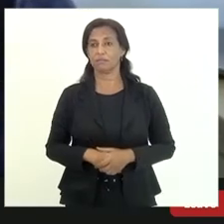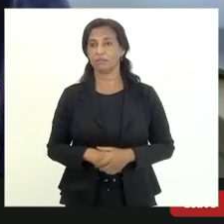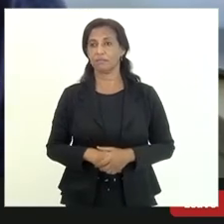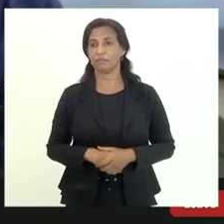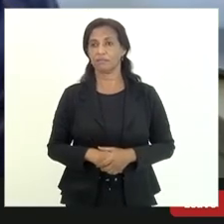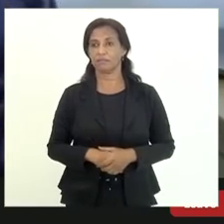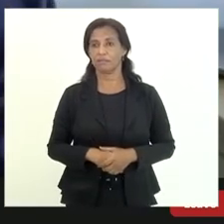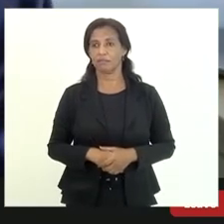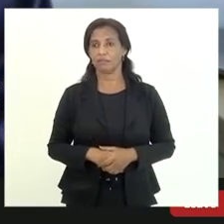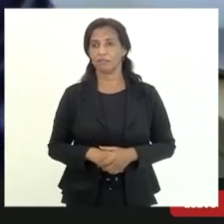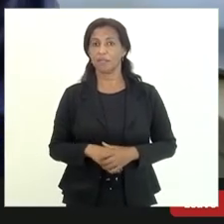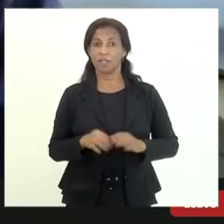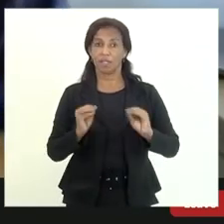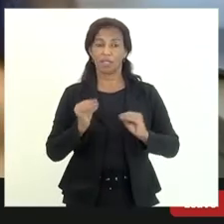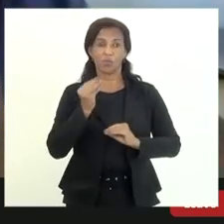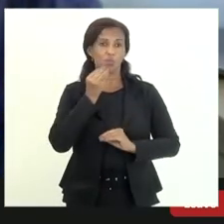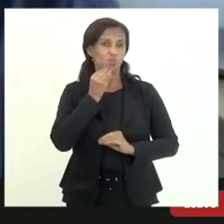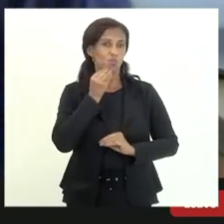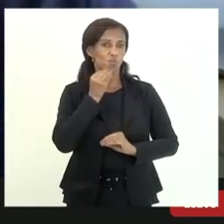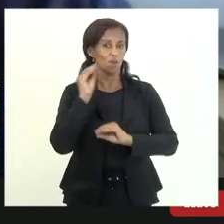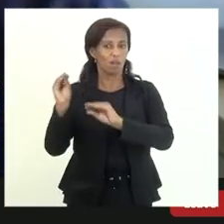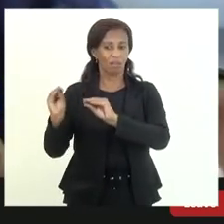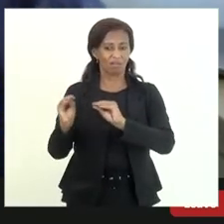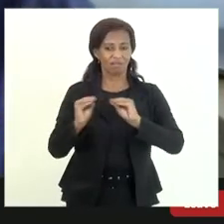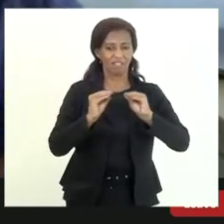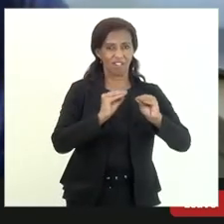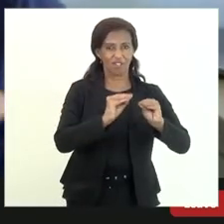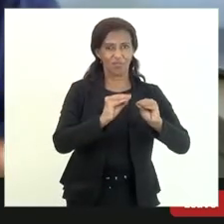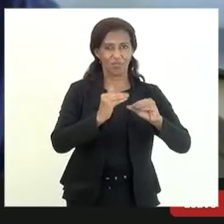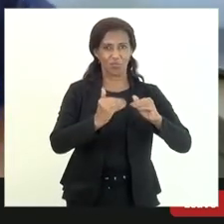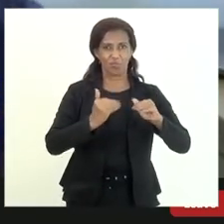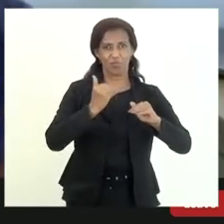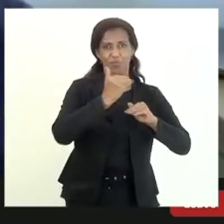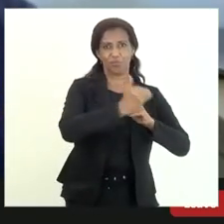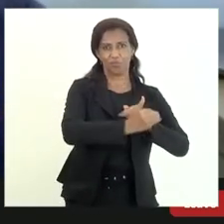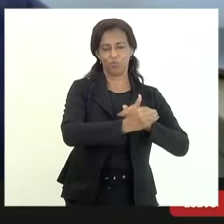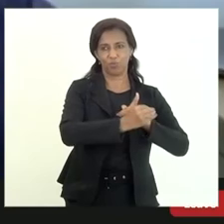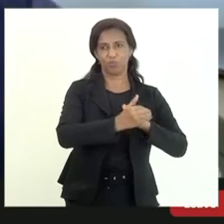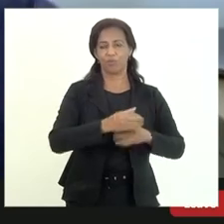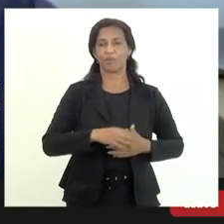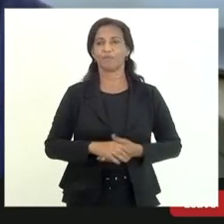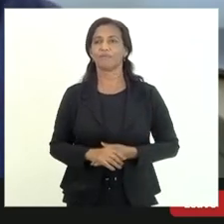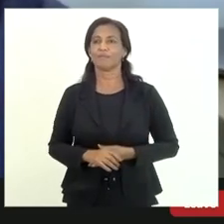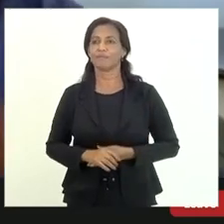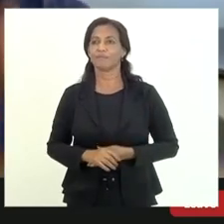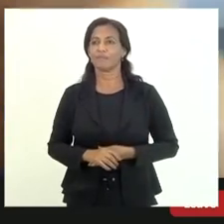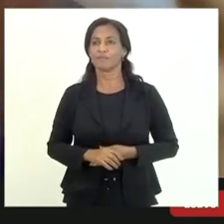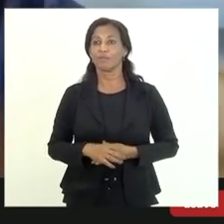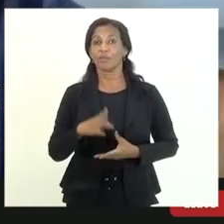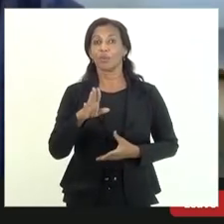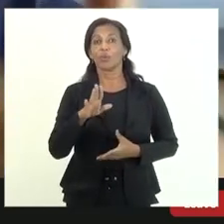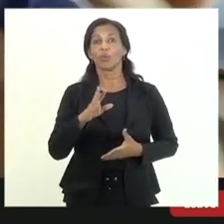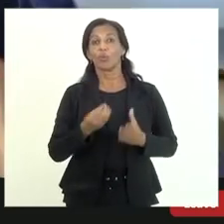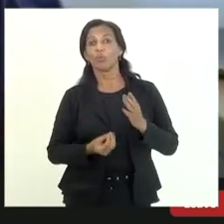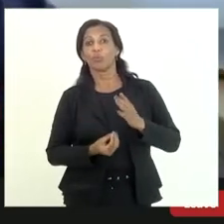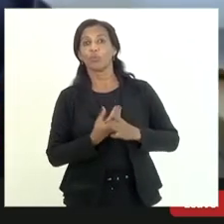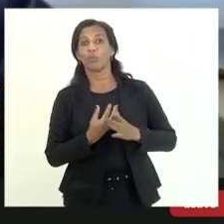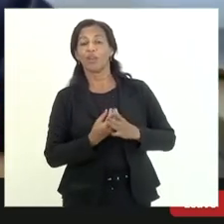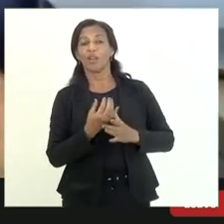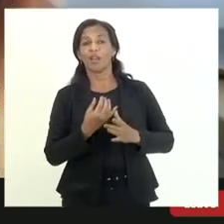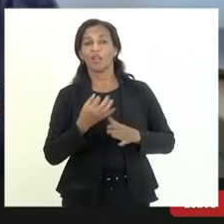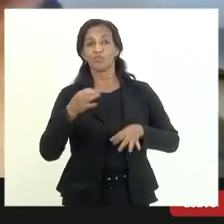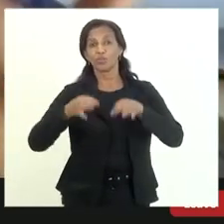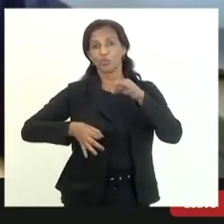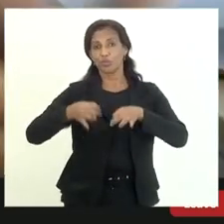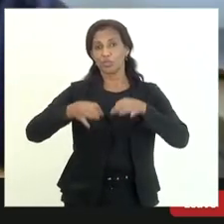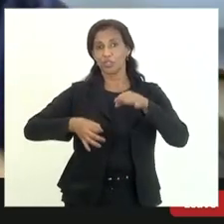que pudesse transpor esse obstáculo do código tributário nacional com a criatividade jurídica que a